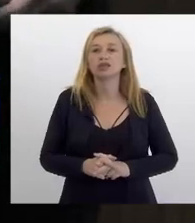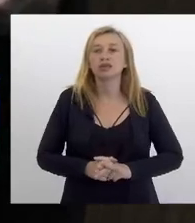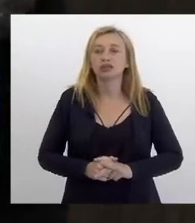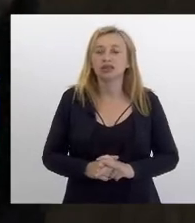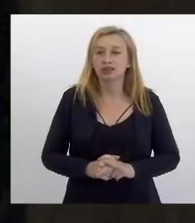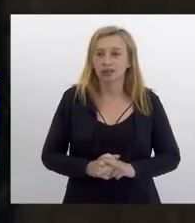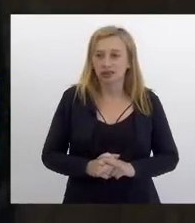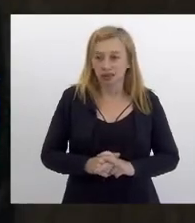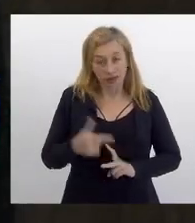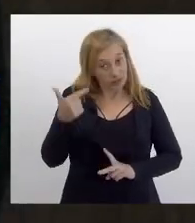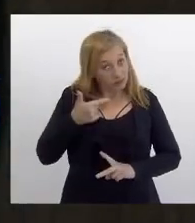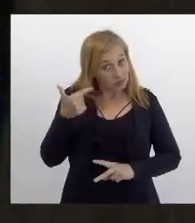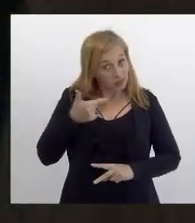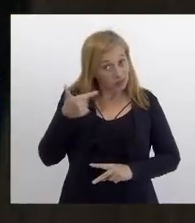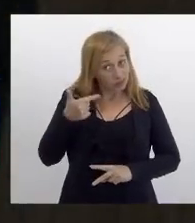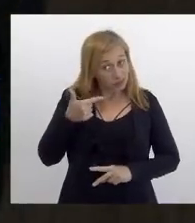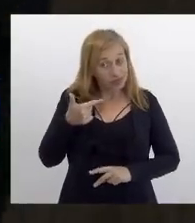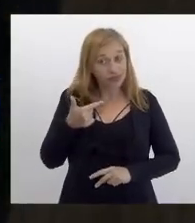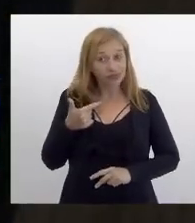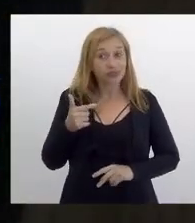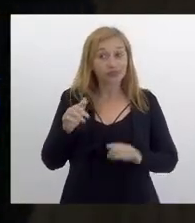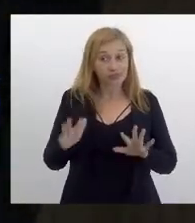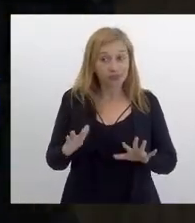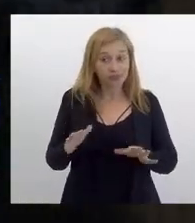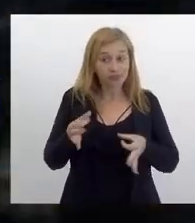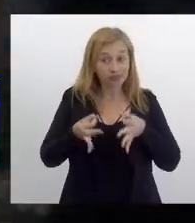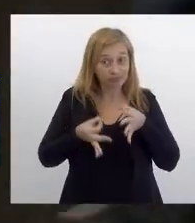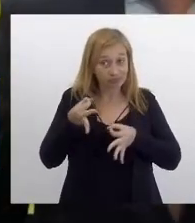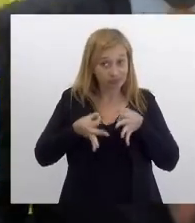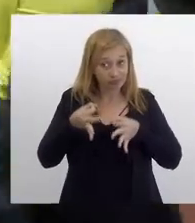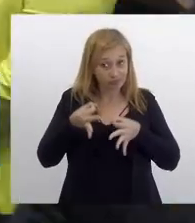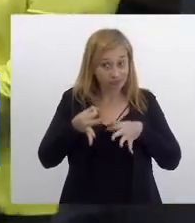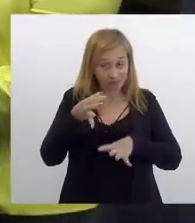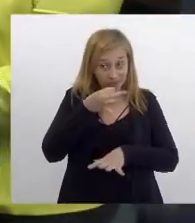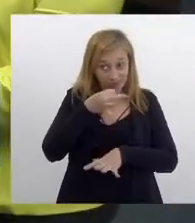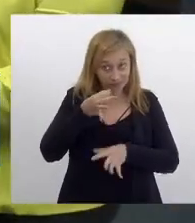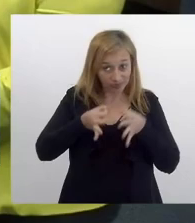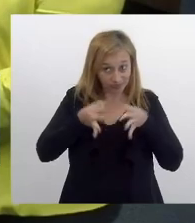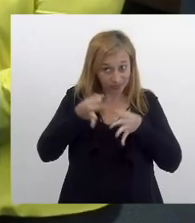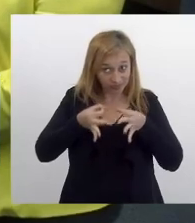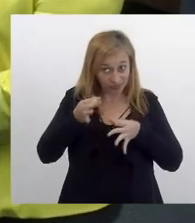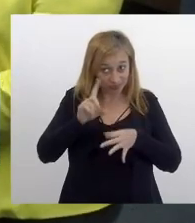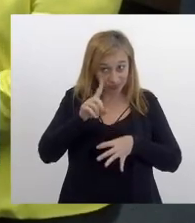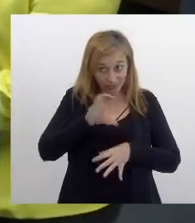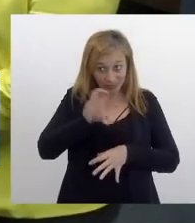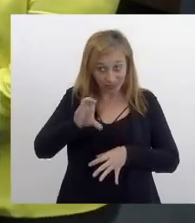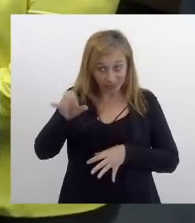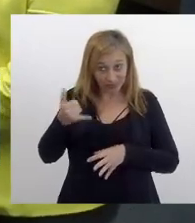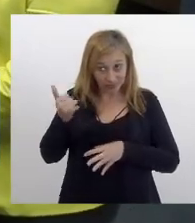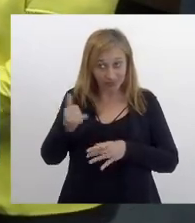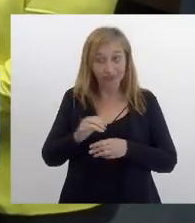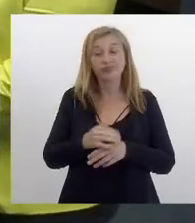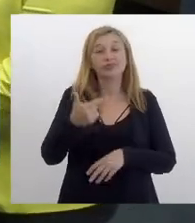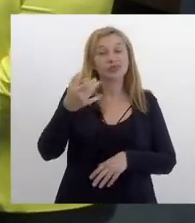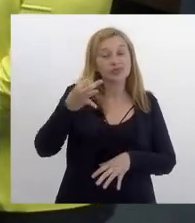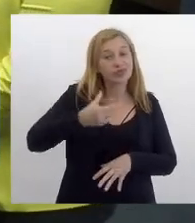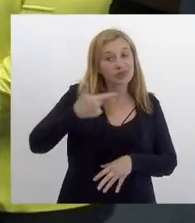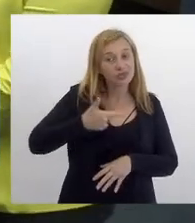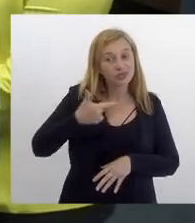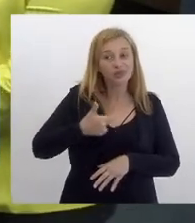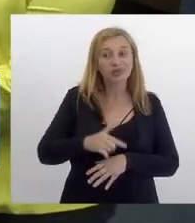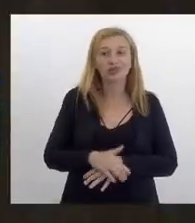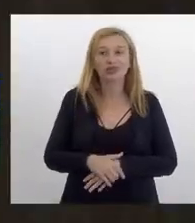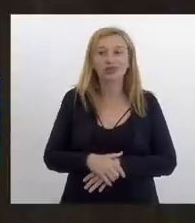o segundo seriam as hipóteses jurídicas, eu estou falando enquanto CCJ, não é mérito. A segunda seria